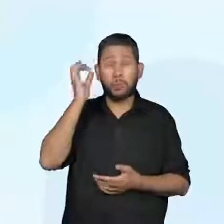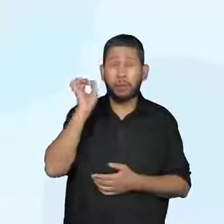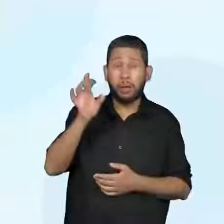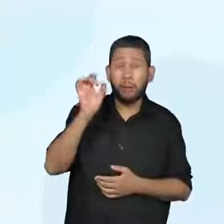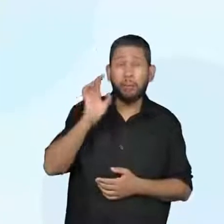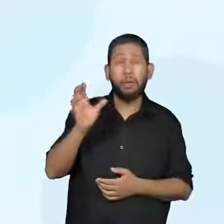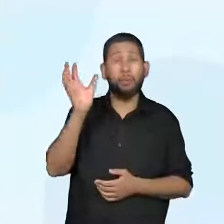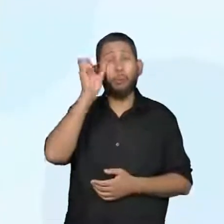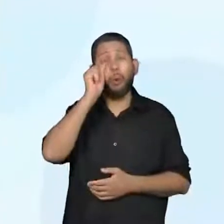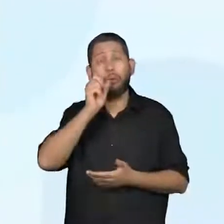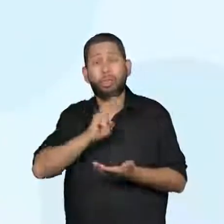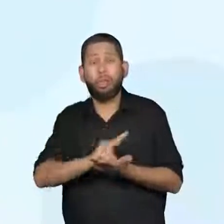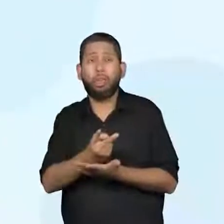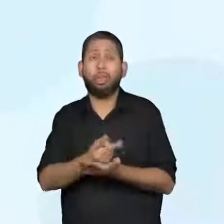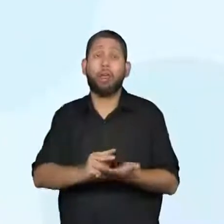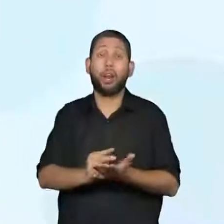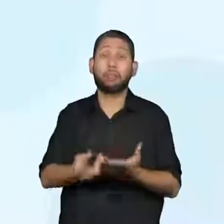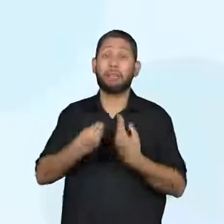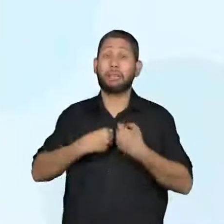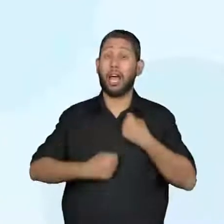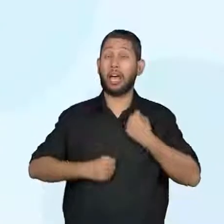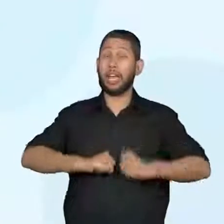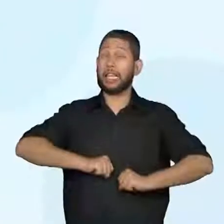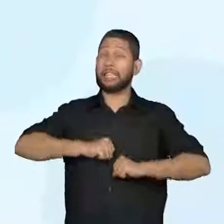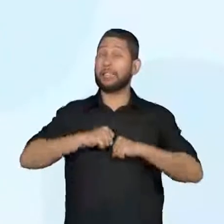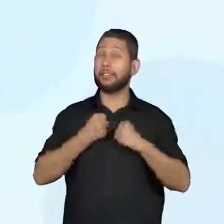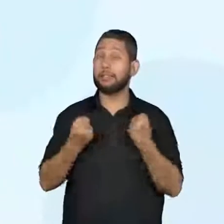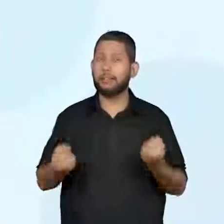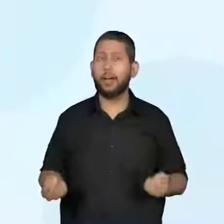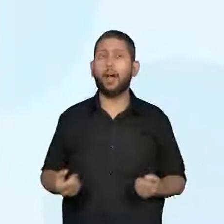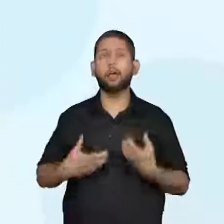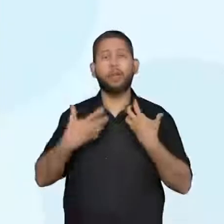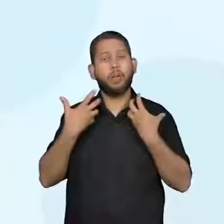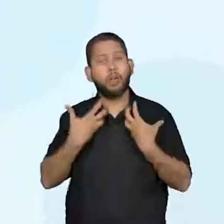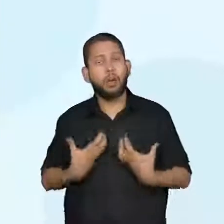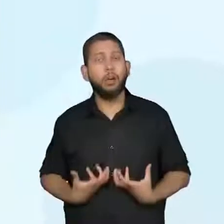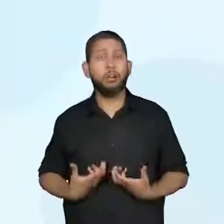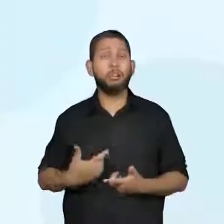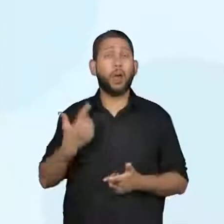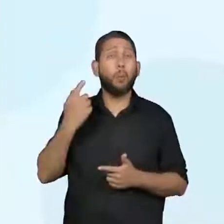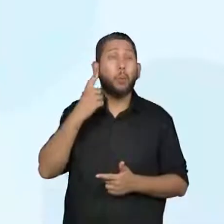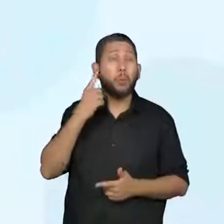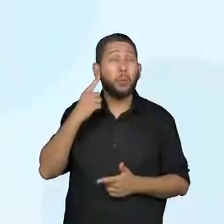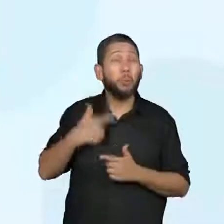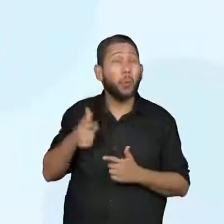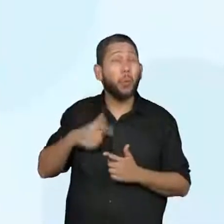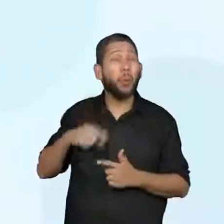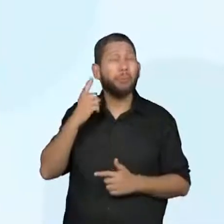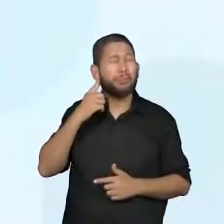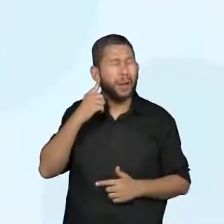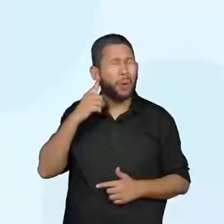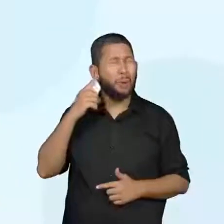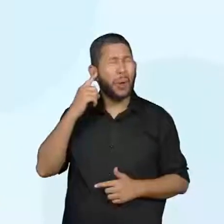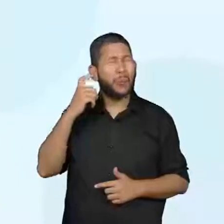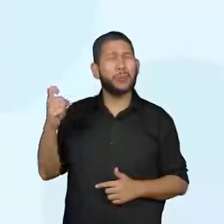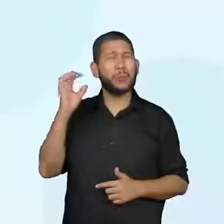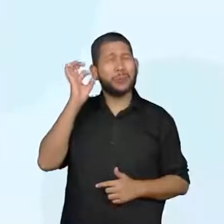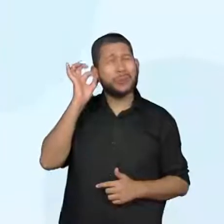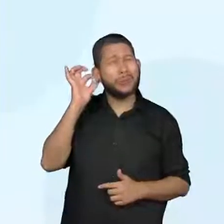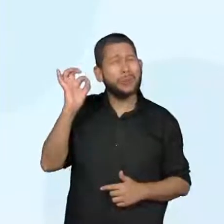concentração, dor de cabeça. O que mais? Insônia, agressividade,